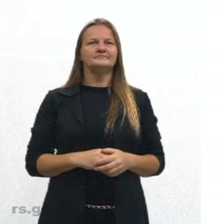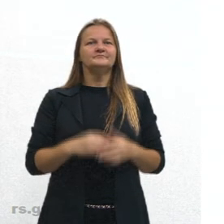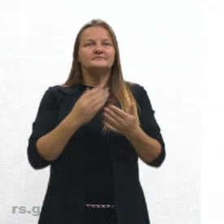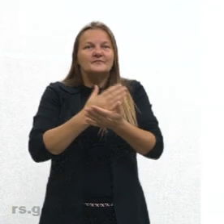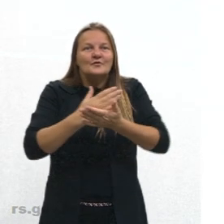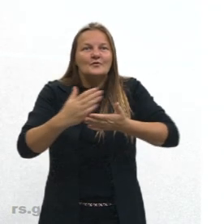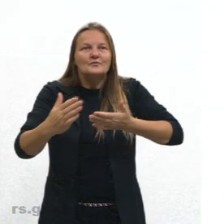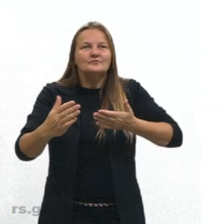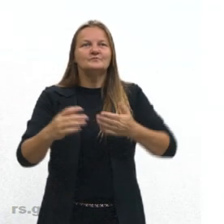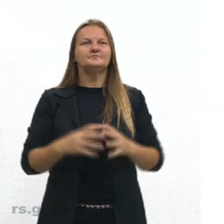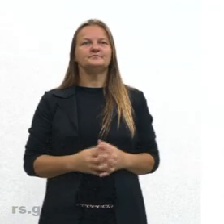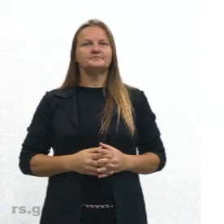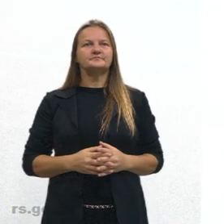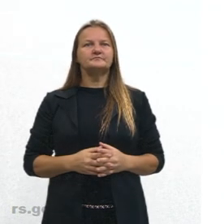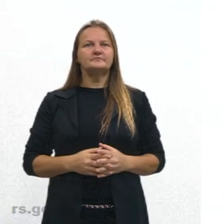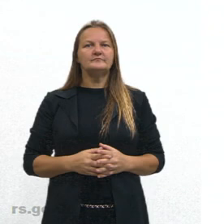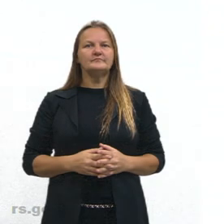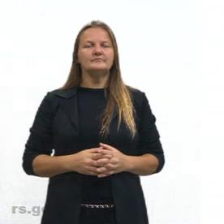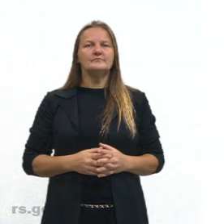vamos dar continuidade aqui, ó.